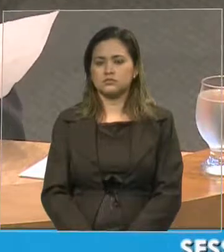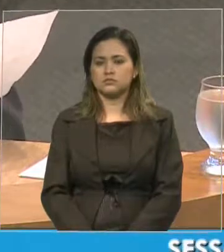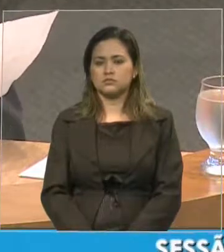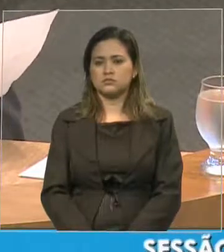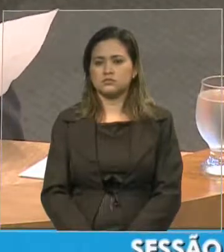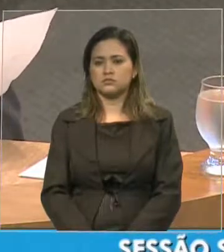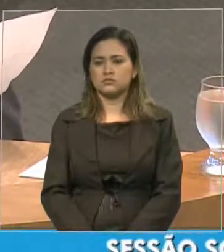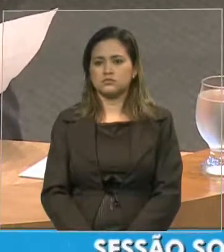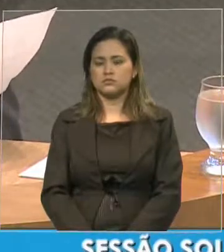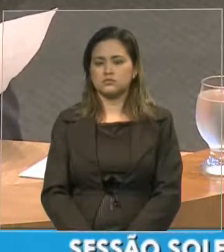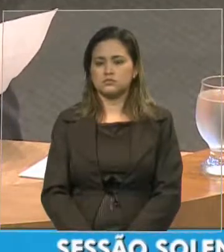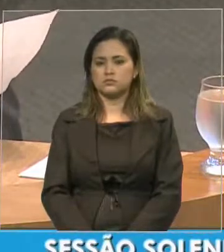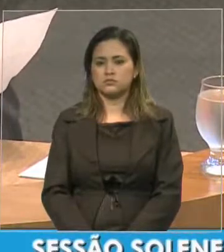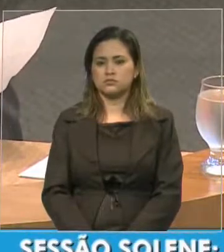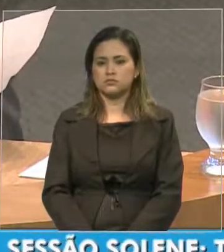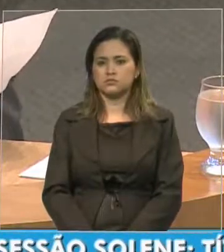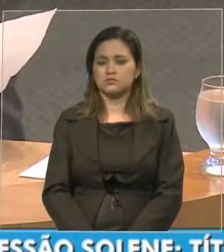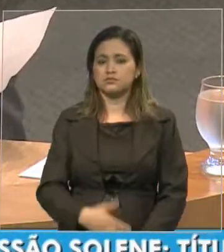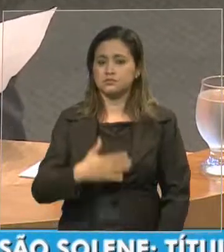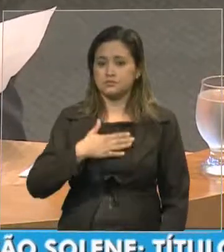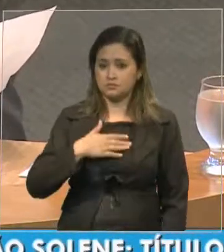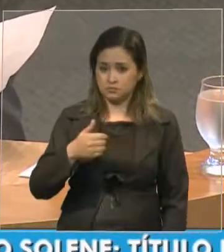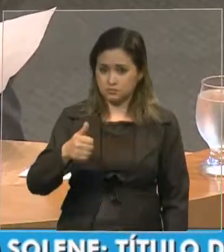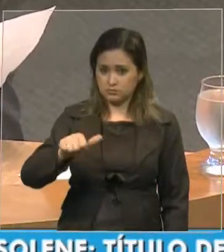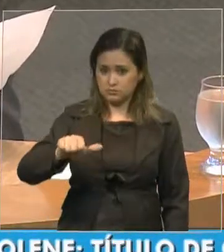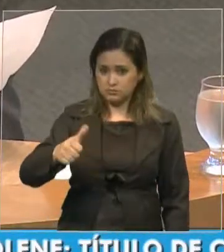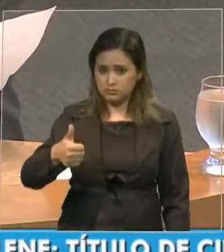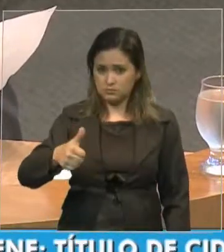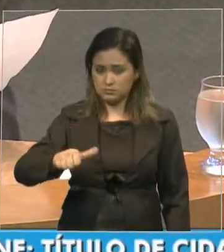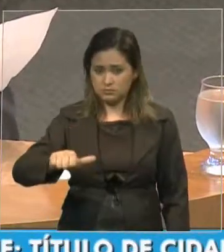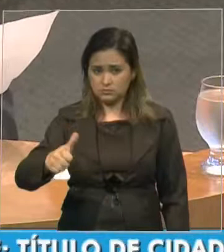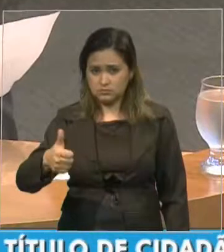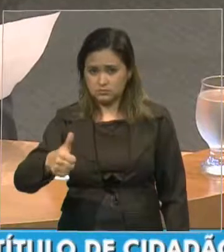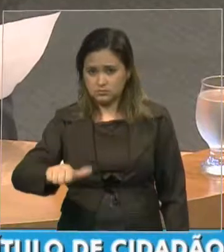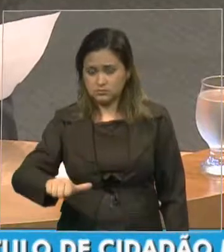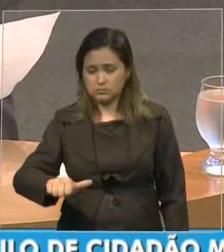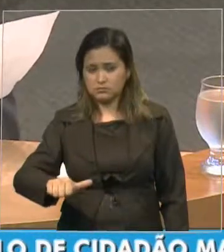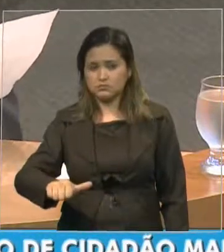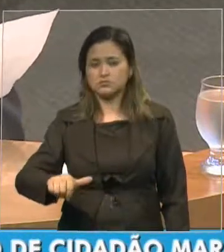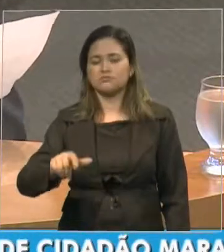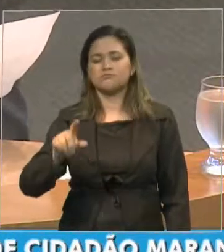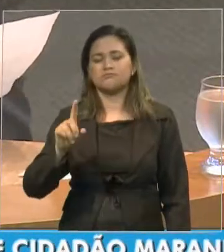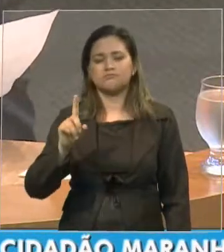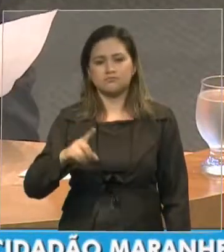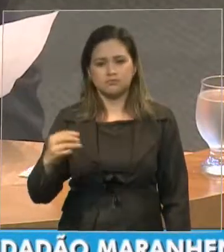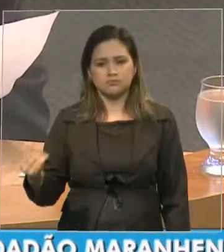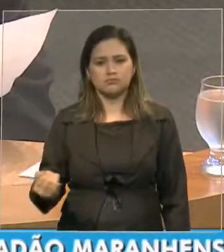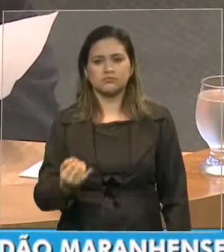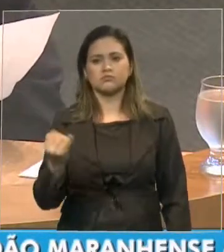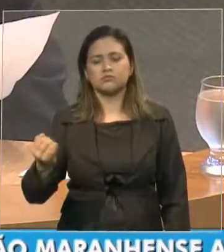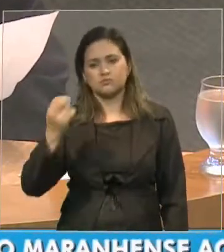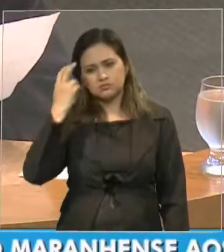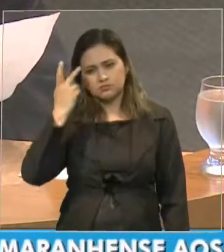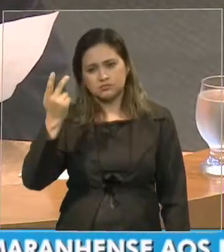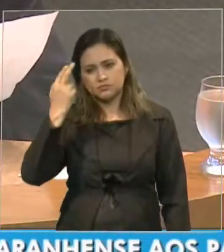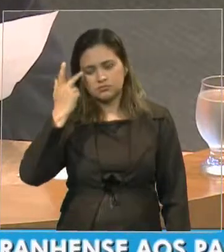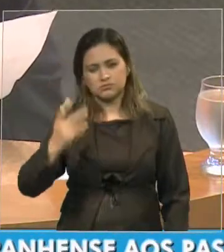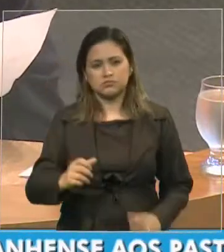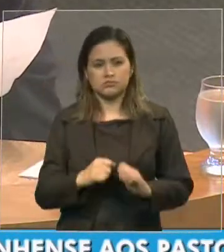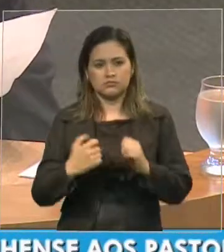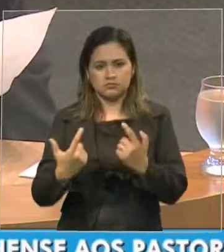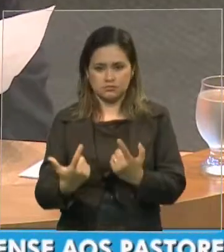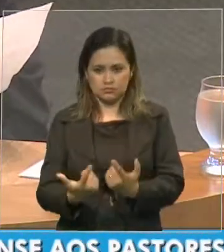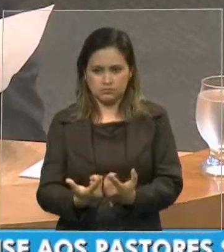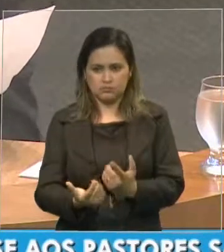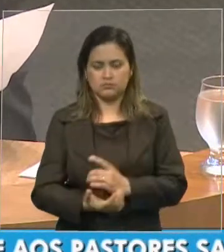marca data na história deste Parlamento. E, com certeza, ficará